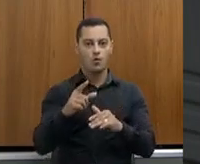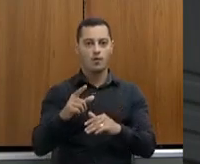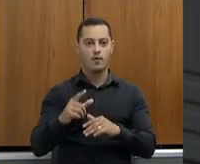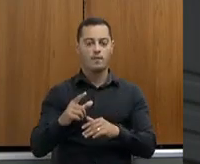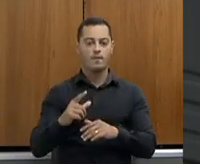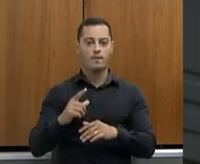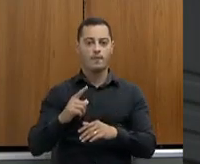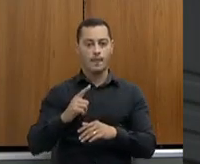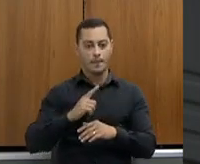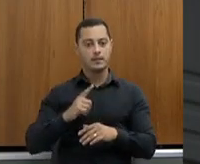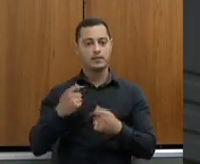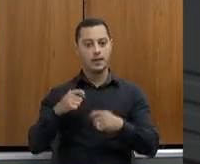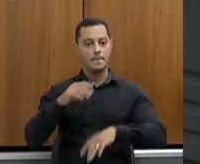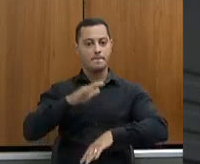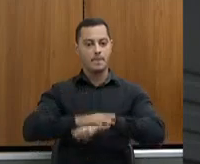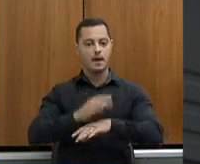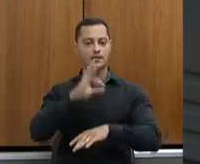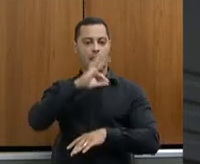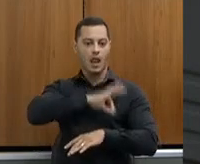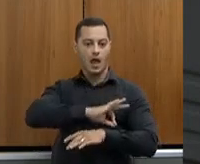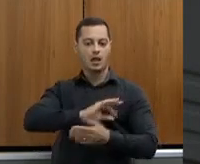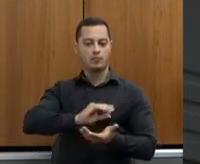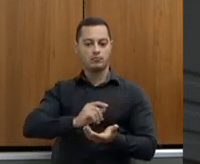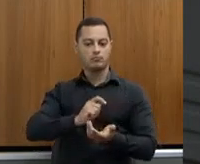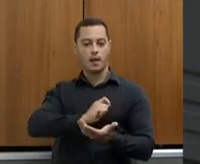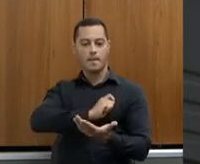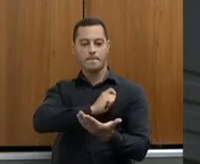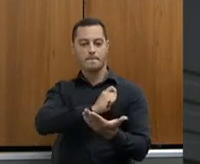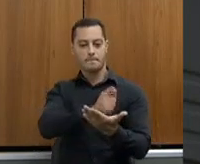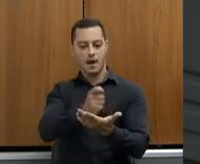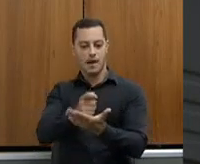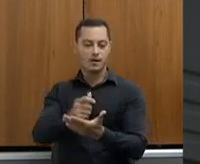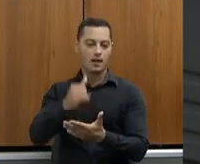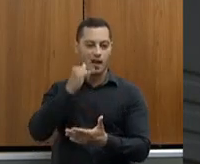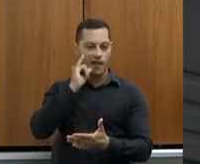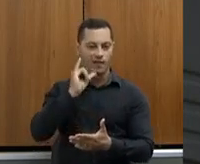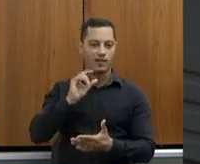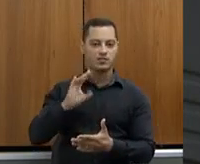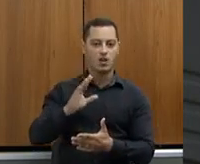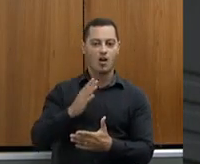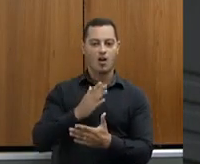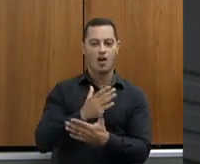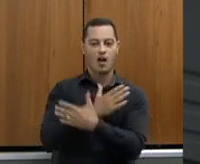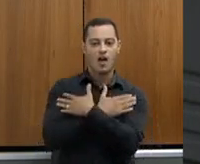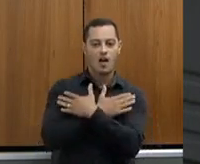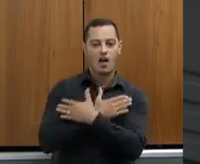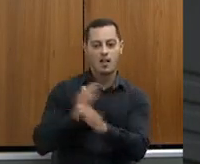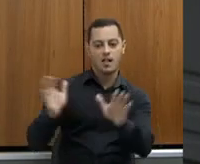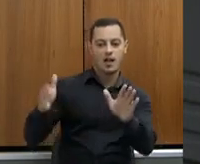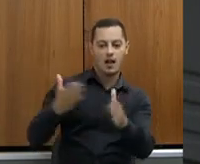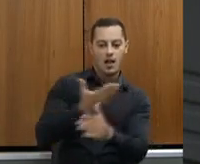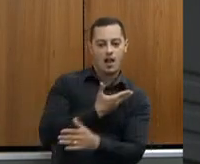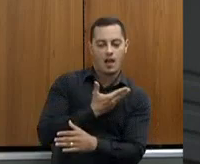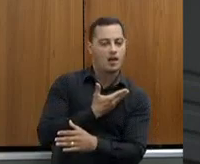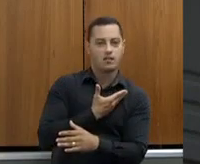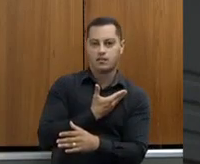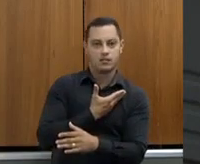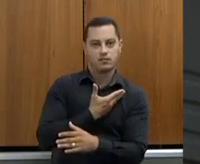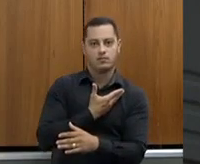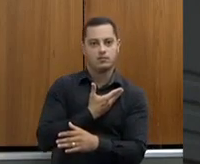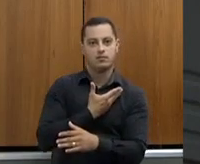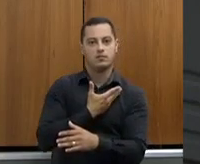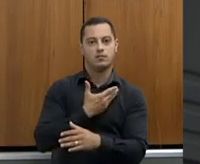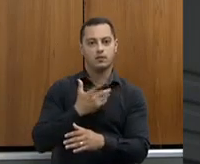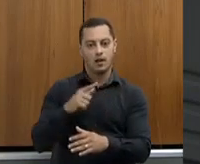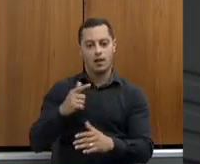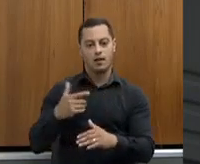mais bem remunerados, devem ser reconhecidos, não só com tapinha nas costas, mas pelo ganho que foi feito durante todo